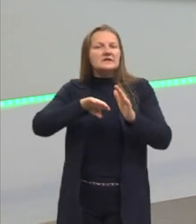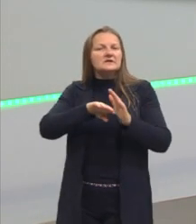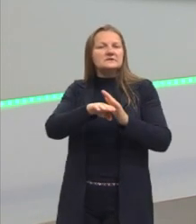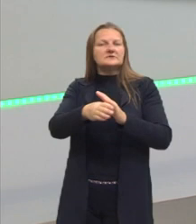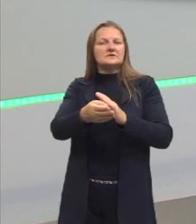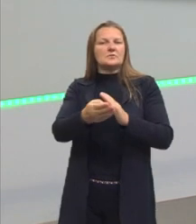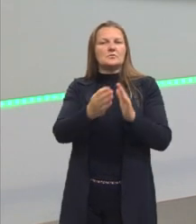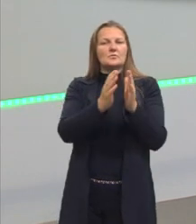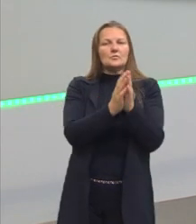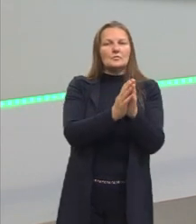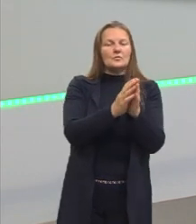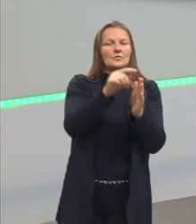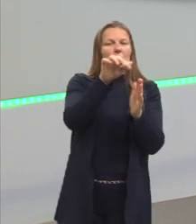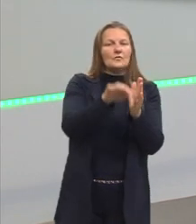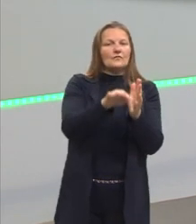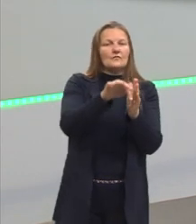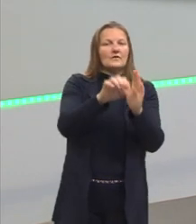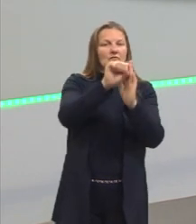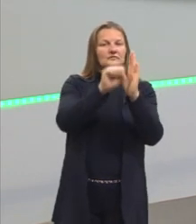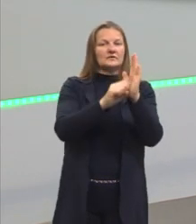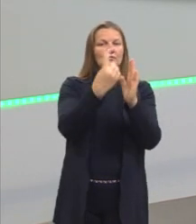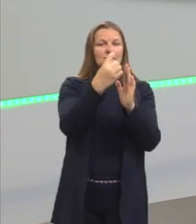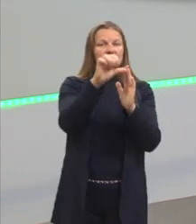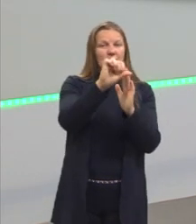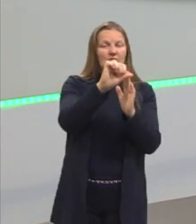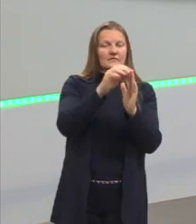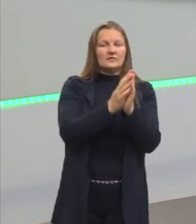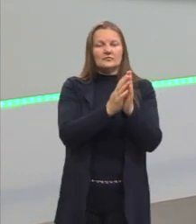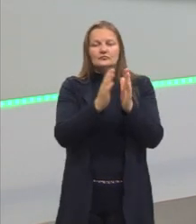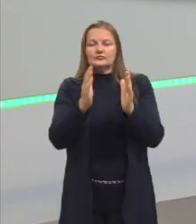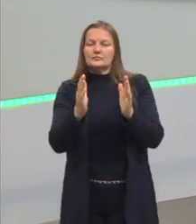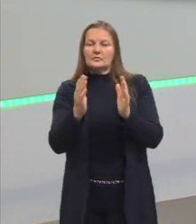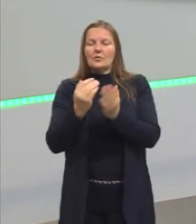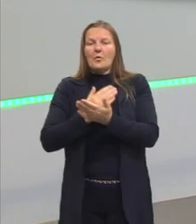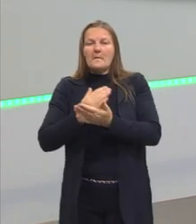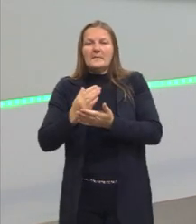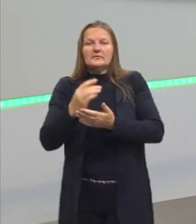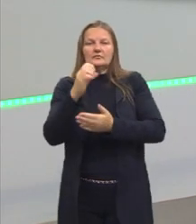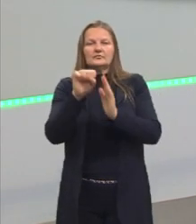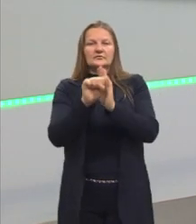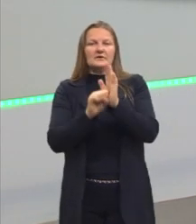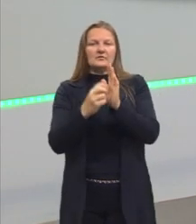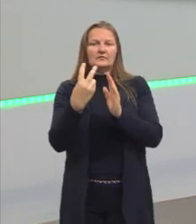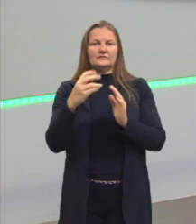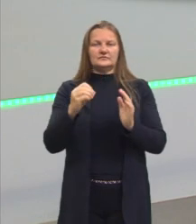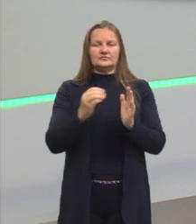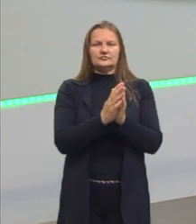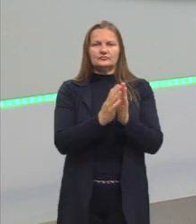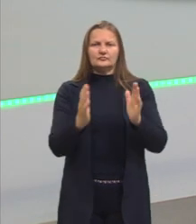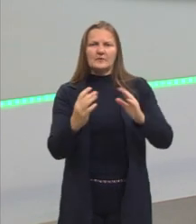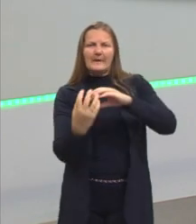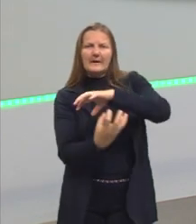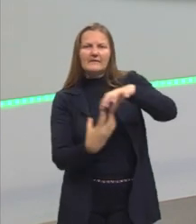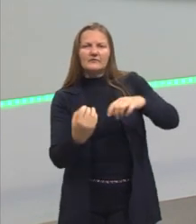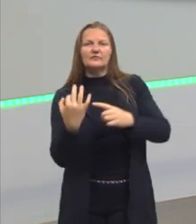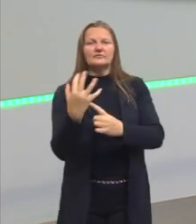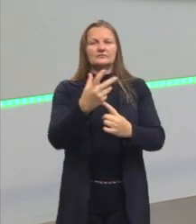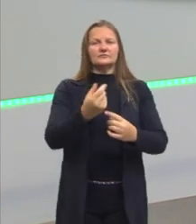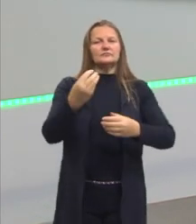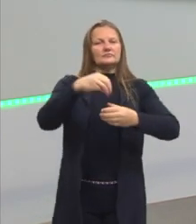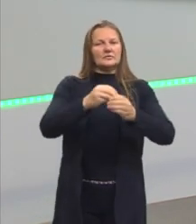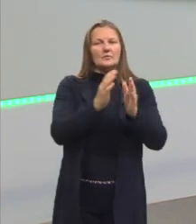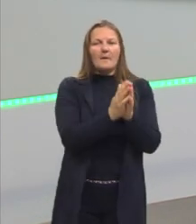entre o final do século 19, né? E o início do século 20 que a gente tem pequenas revoluções artísticas que